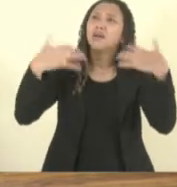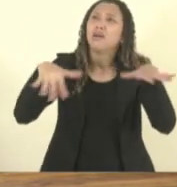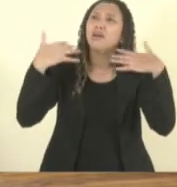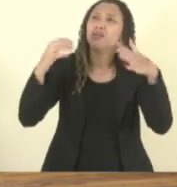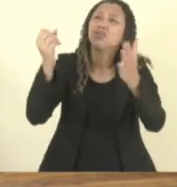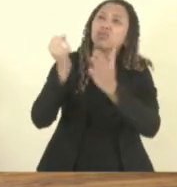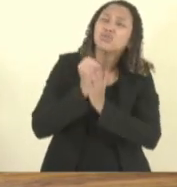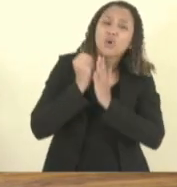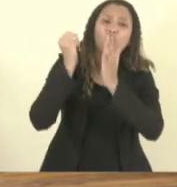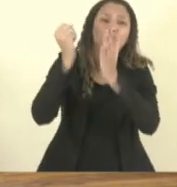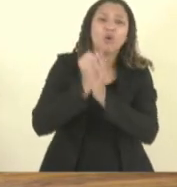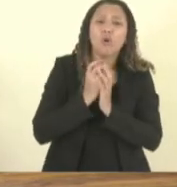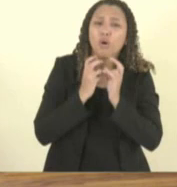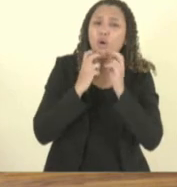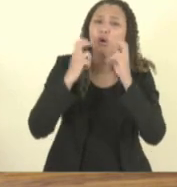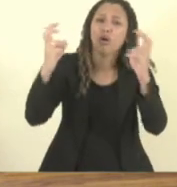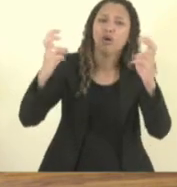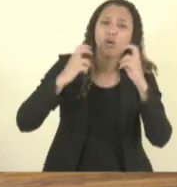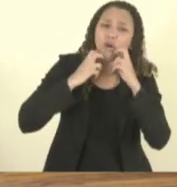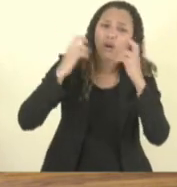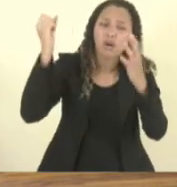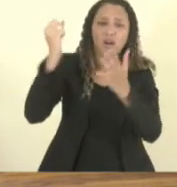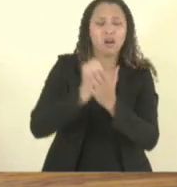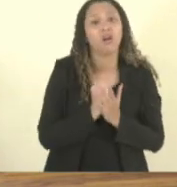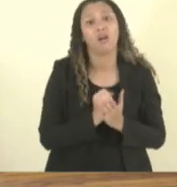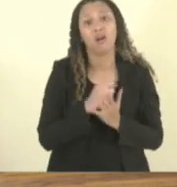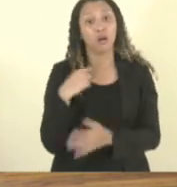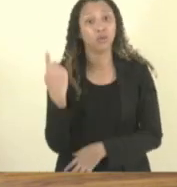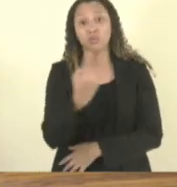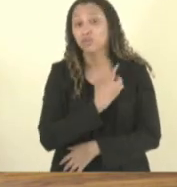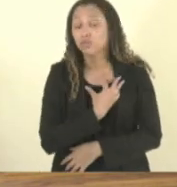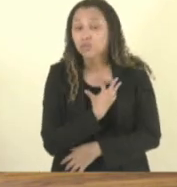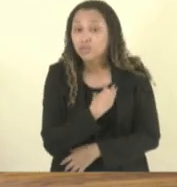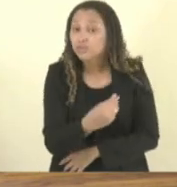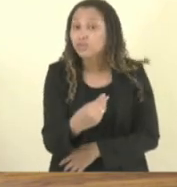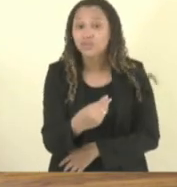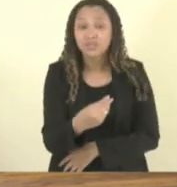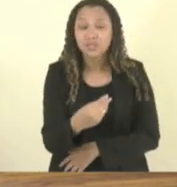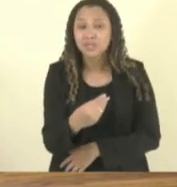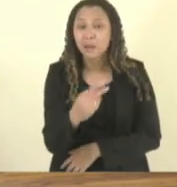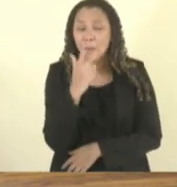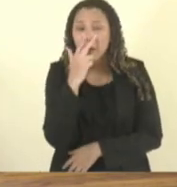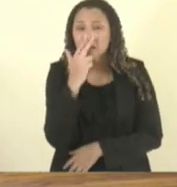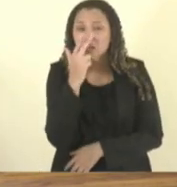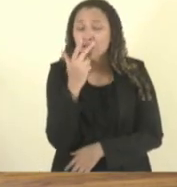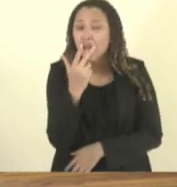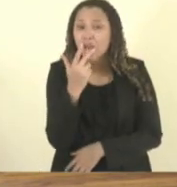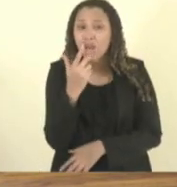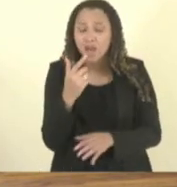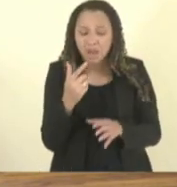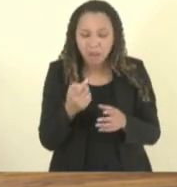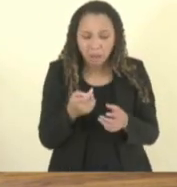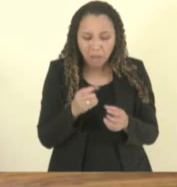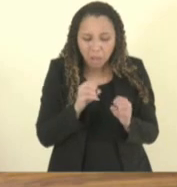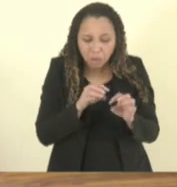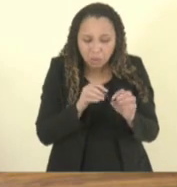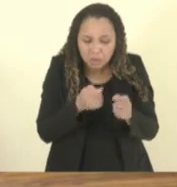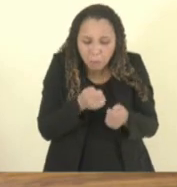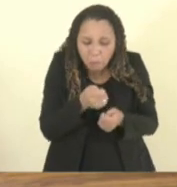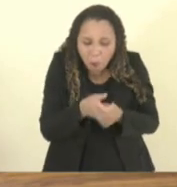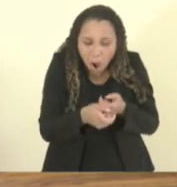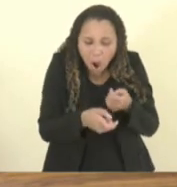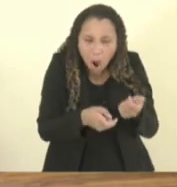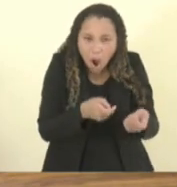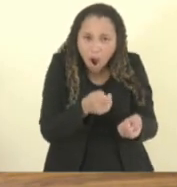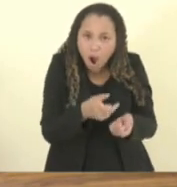pedir socorro, socorro. Nossos filhos estão à base de migalhas, nós não queremos migalhas,